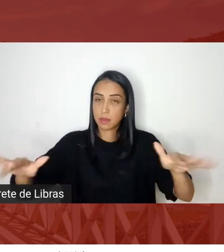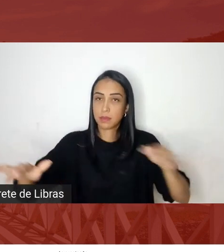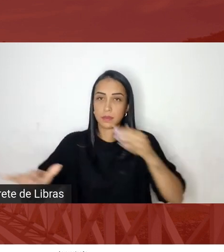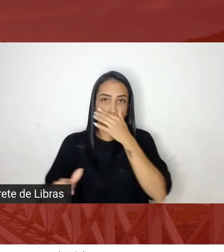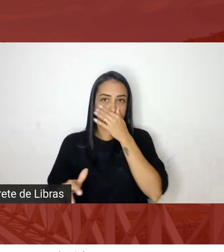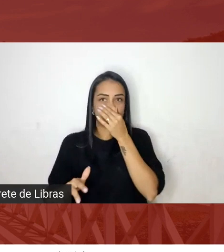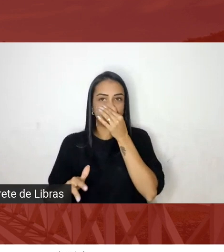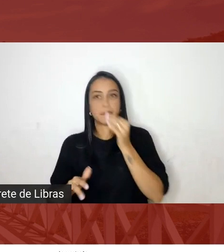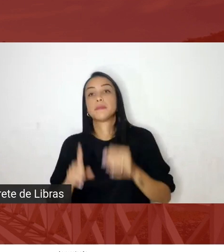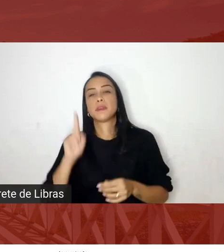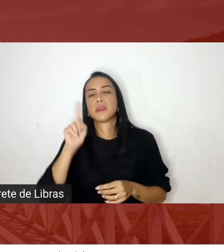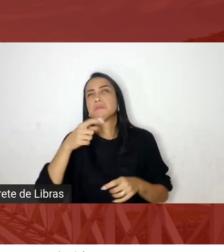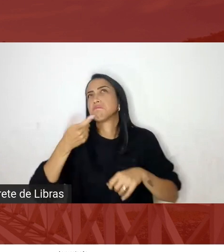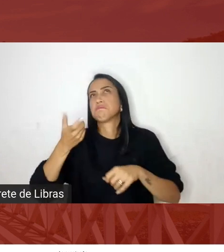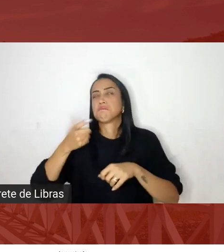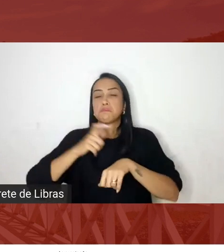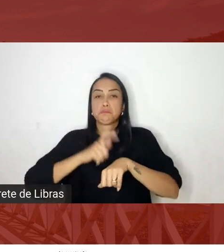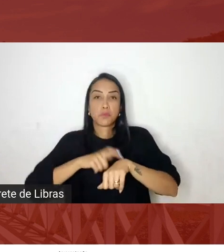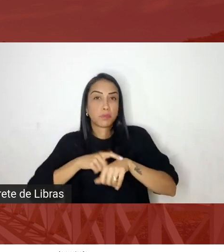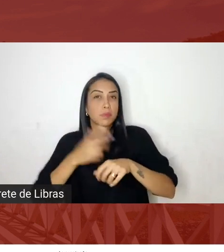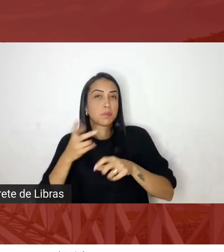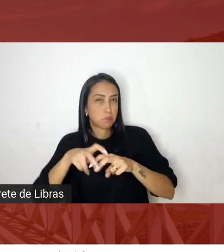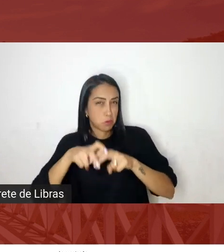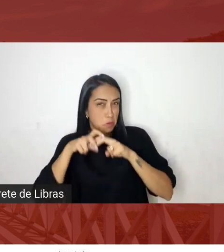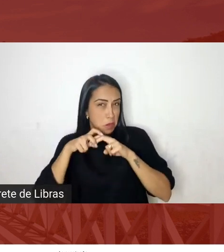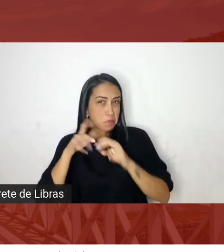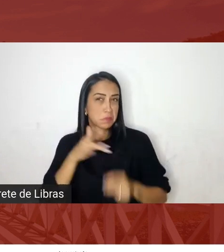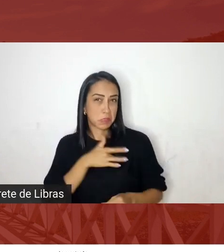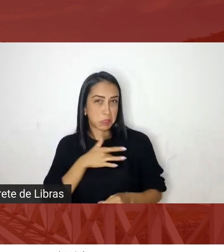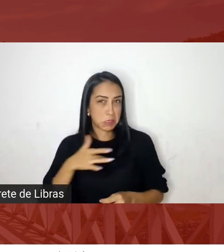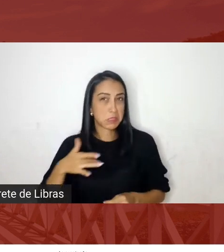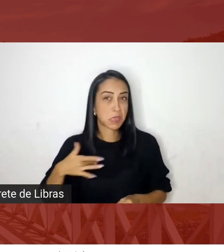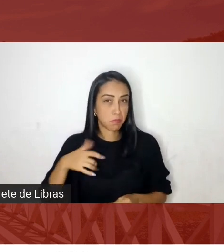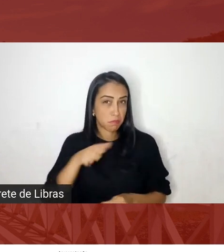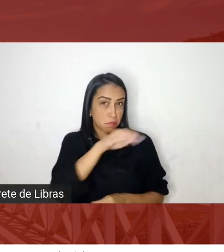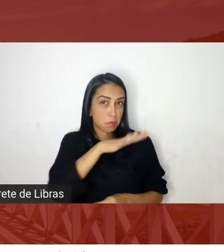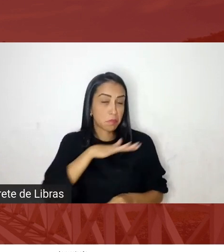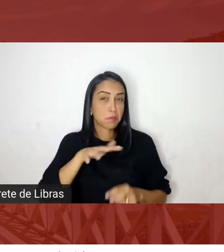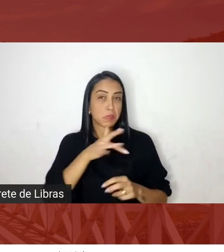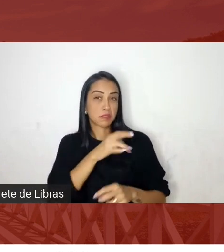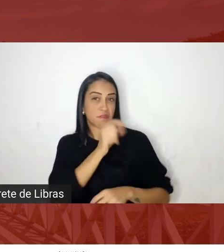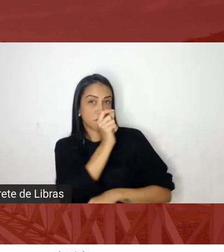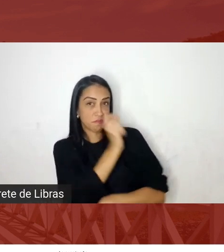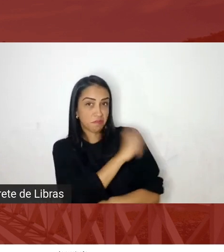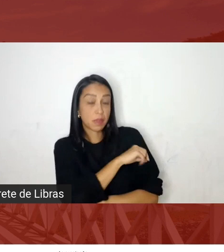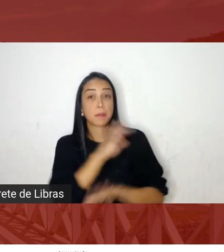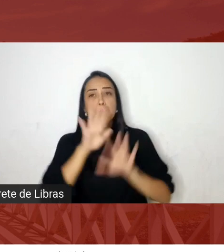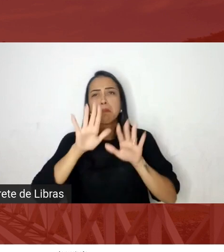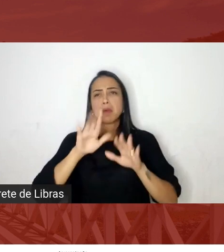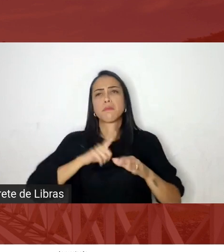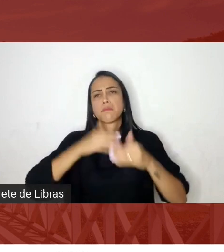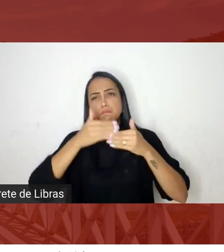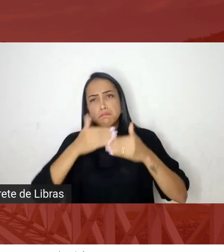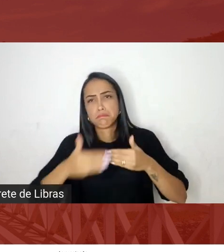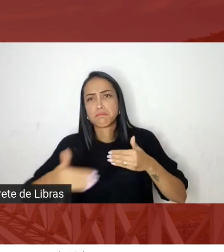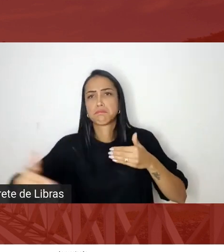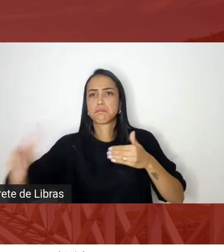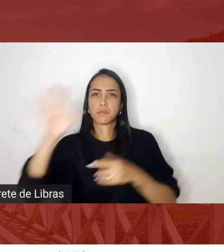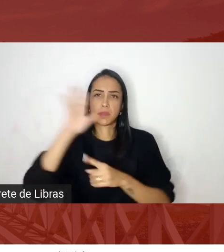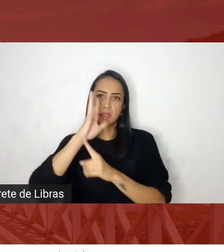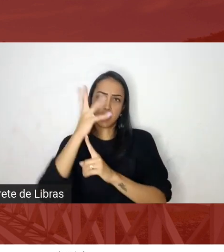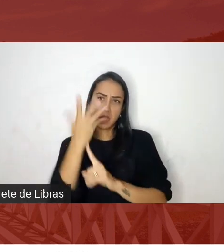sanitária negando a vacina mas ele se estende para a arte ele se estende para a cultura né